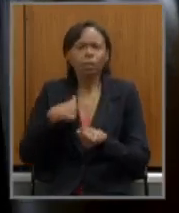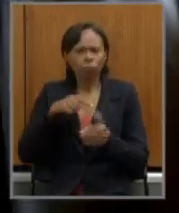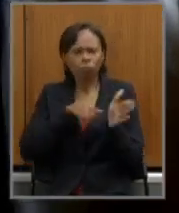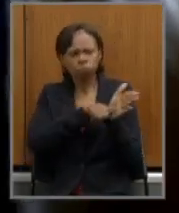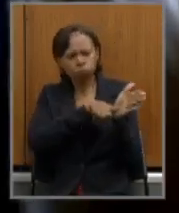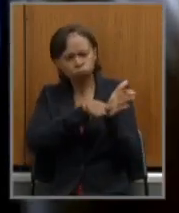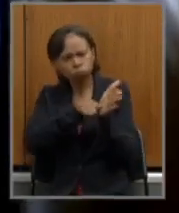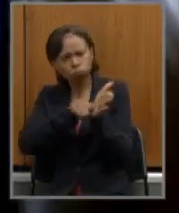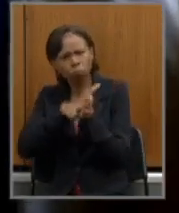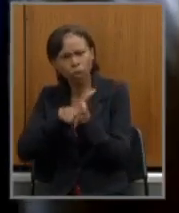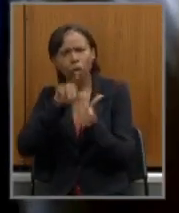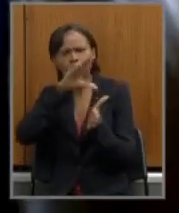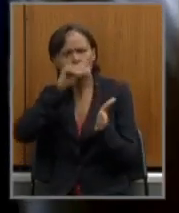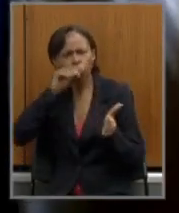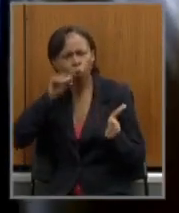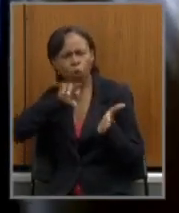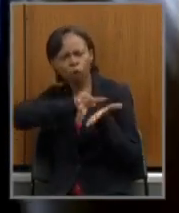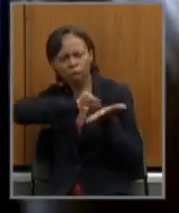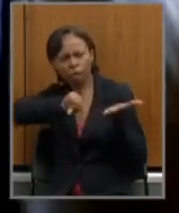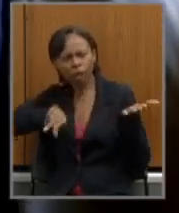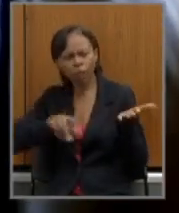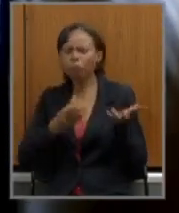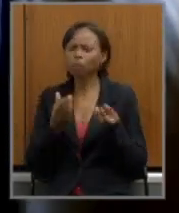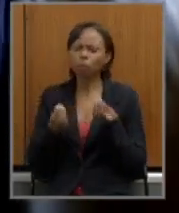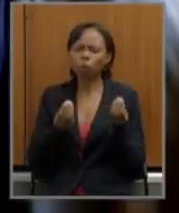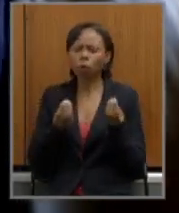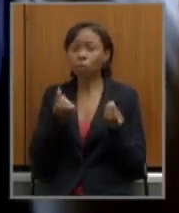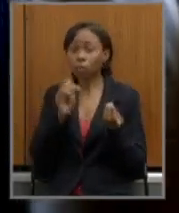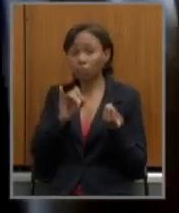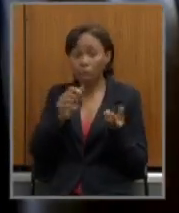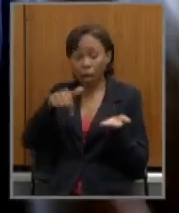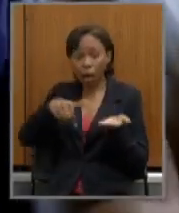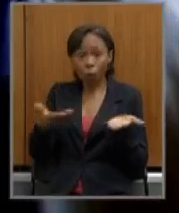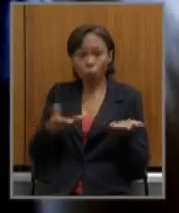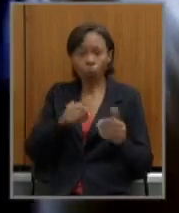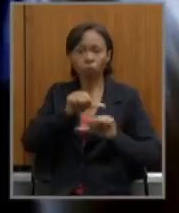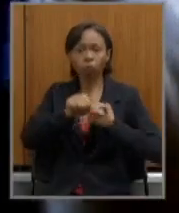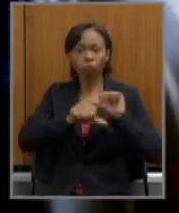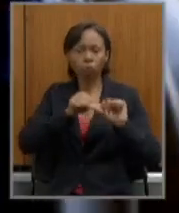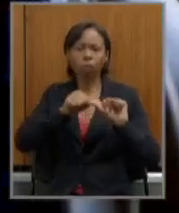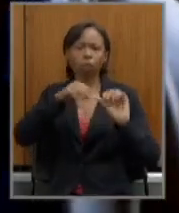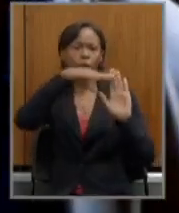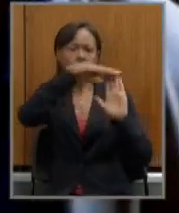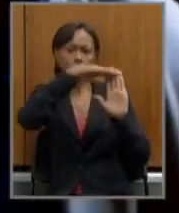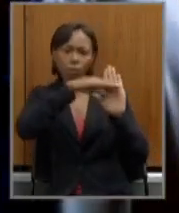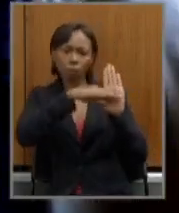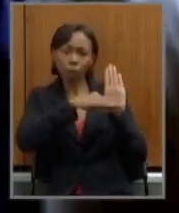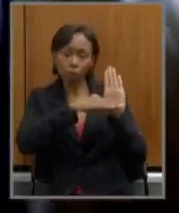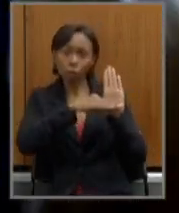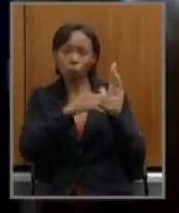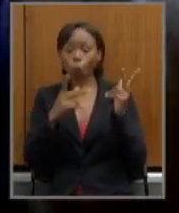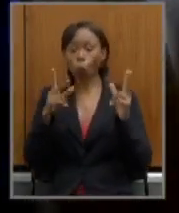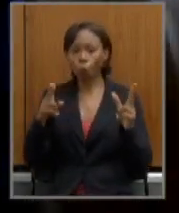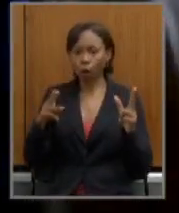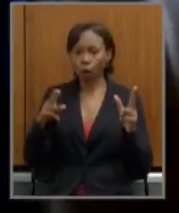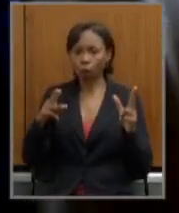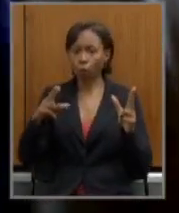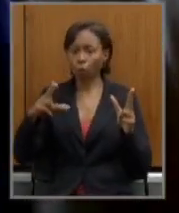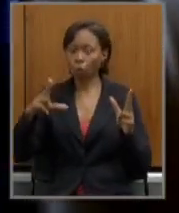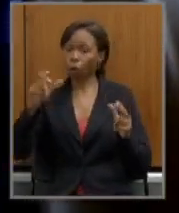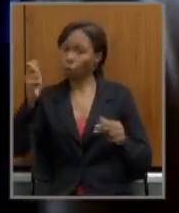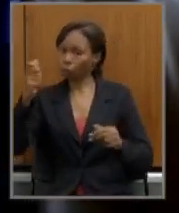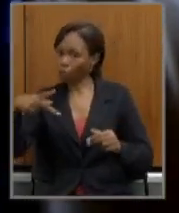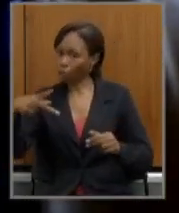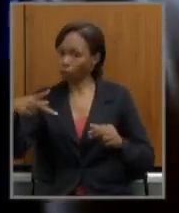se nós fossemos aplicar a mudança que eu acho que deveria ser até uma tabela idêntica ao da ativa na